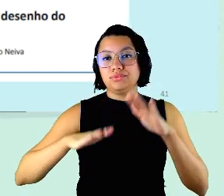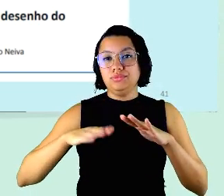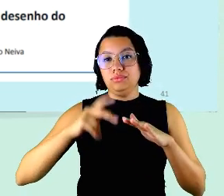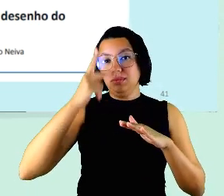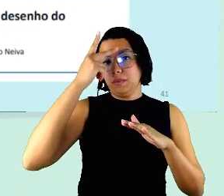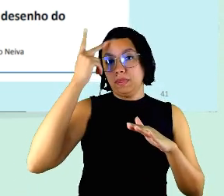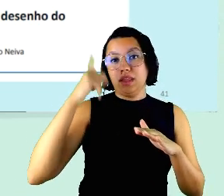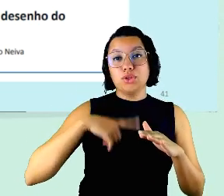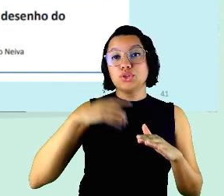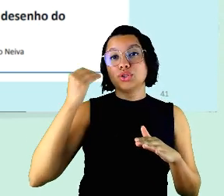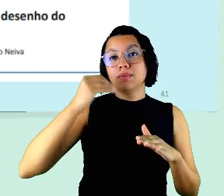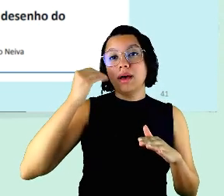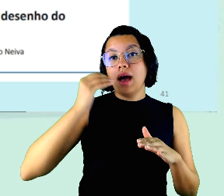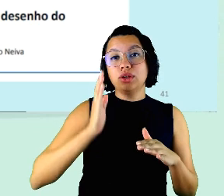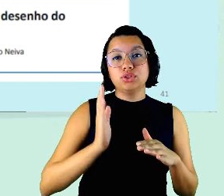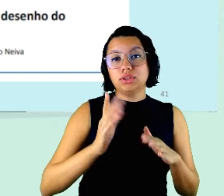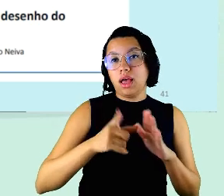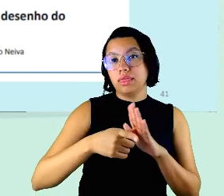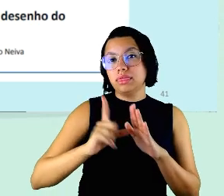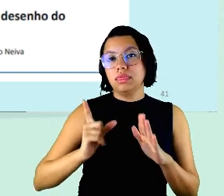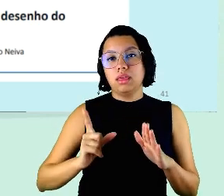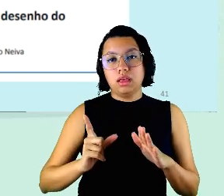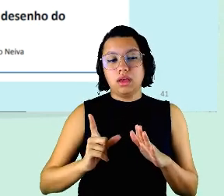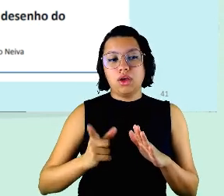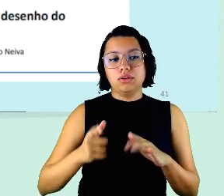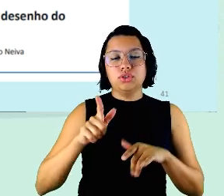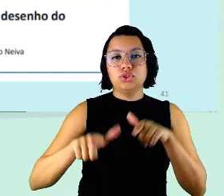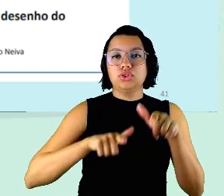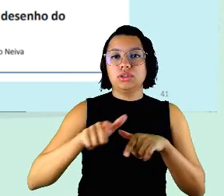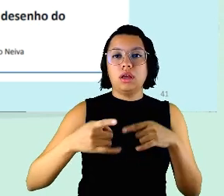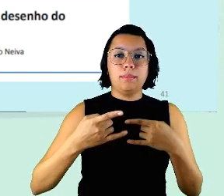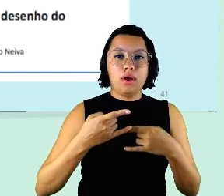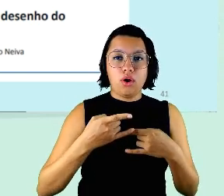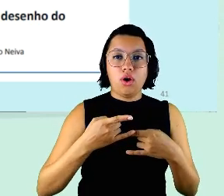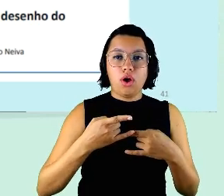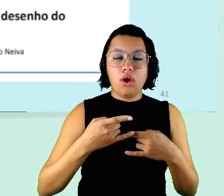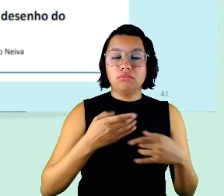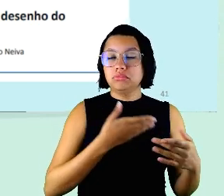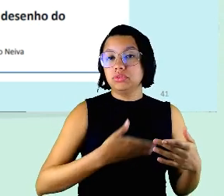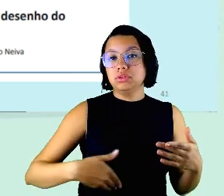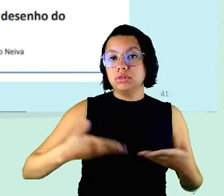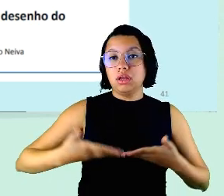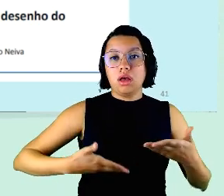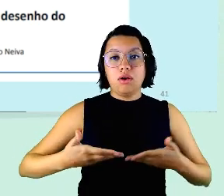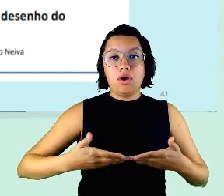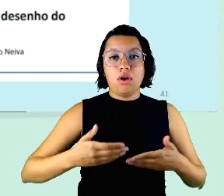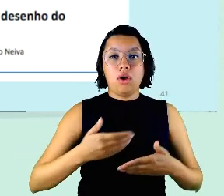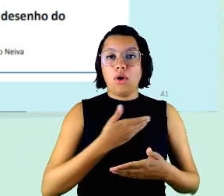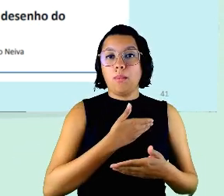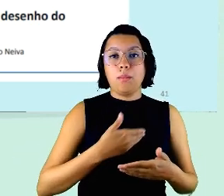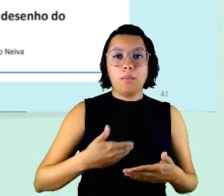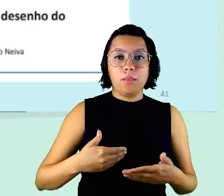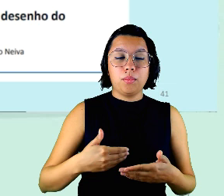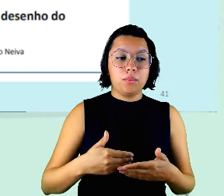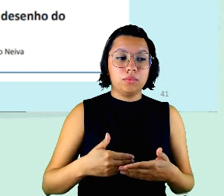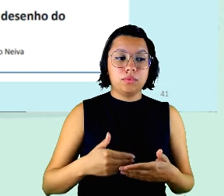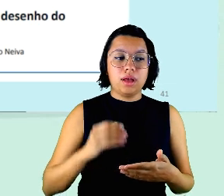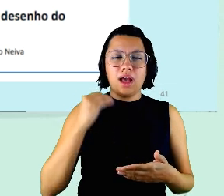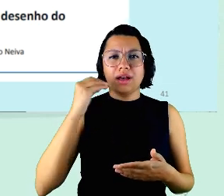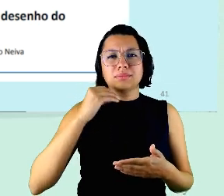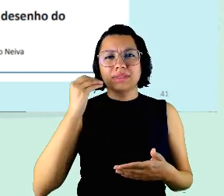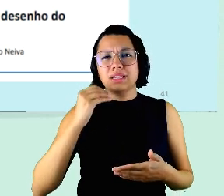a experiência anterior de teletrabalho de servidores em teletrabalho era aquela experiência